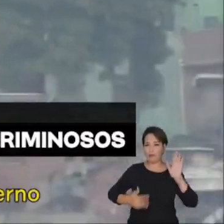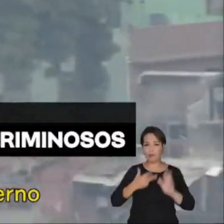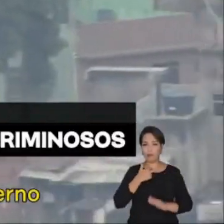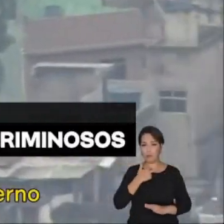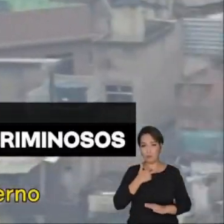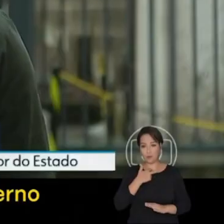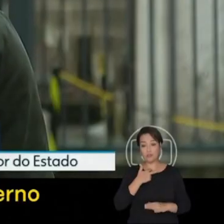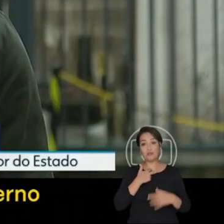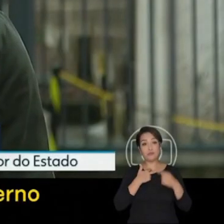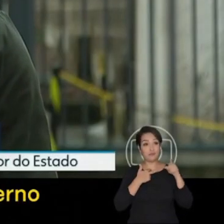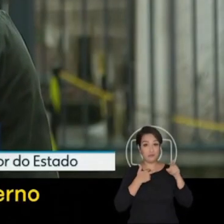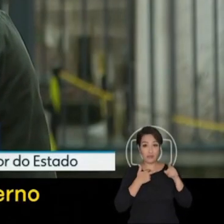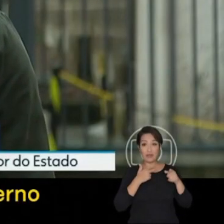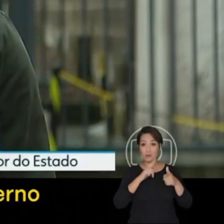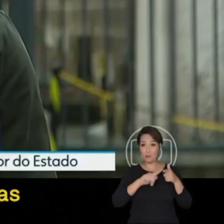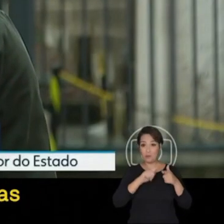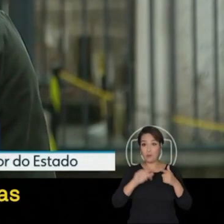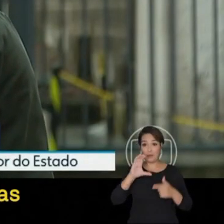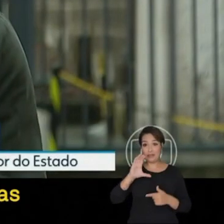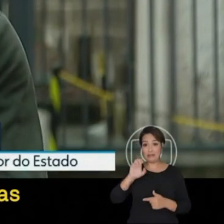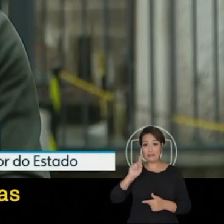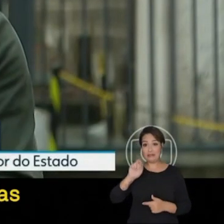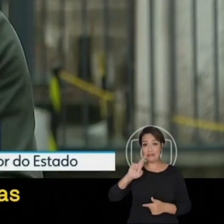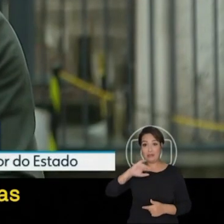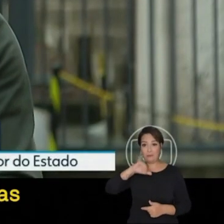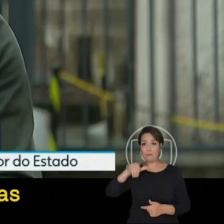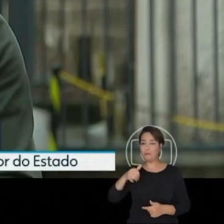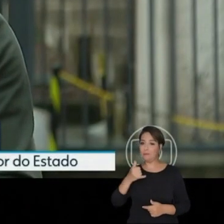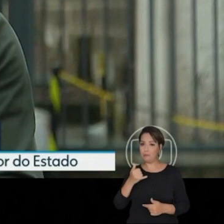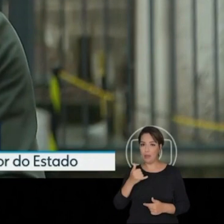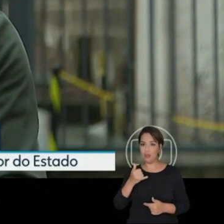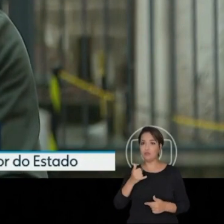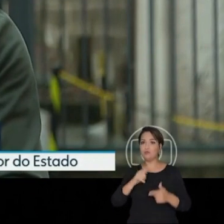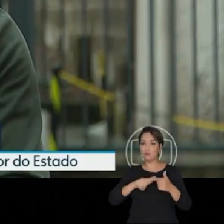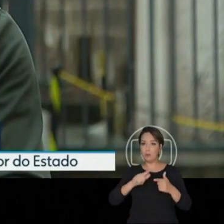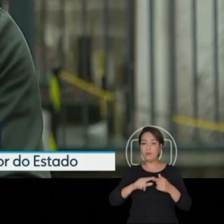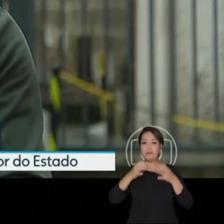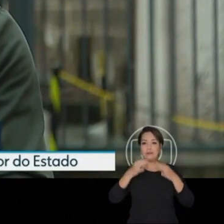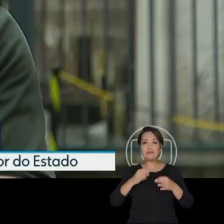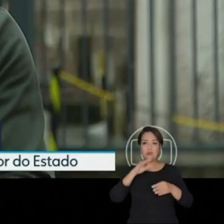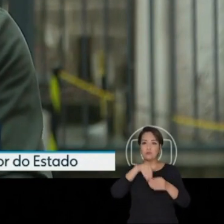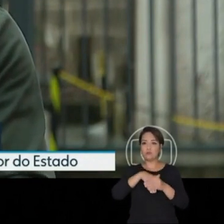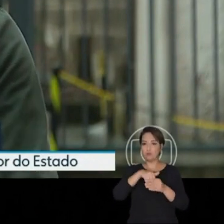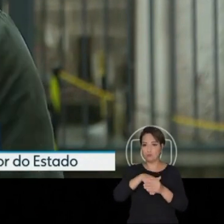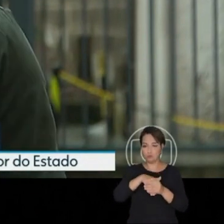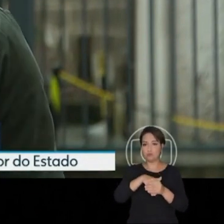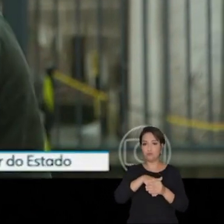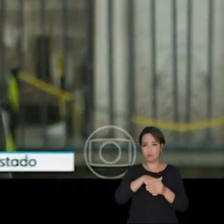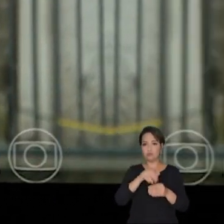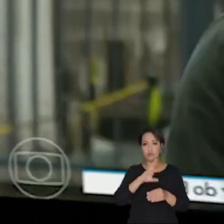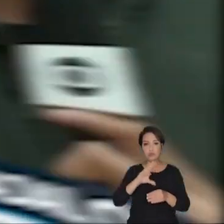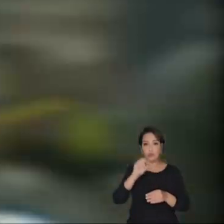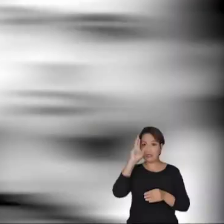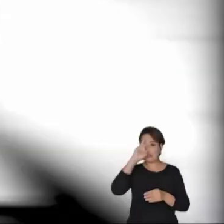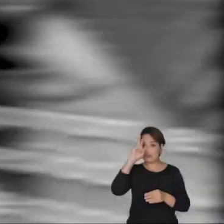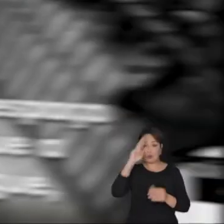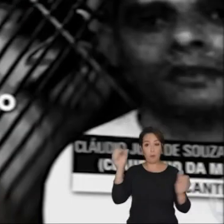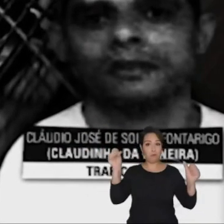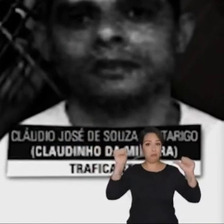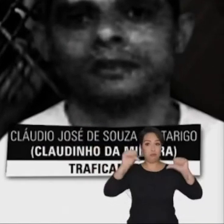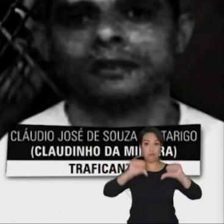Elci é garantir que funcionários do governo possam transitar em determinadas áreas do Jacarezinho sem incomodar o tráfico.